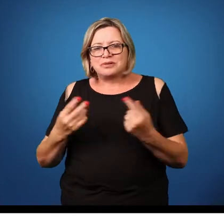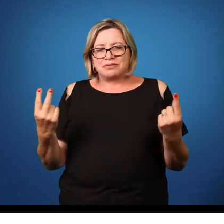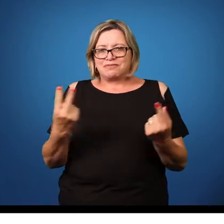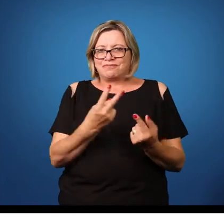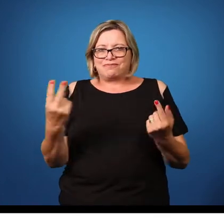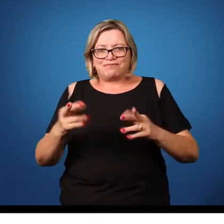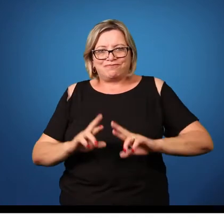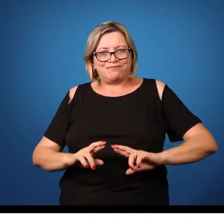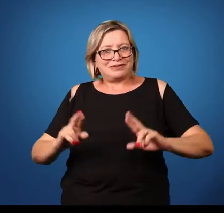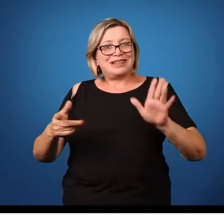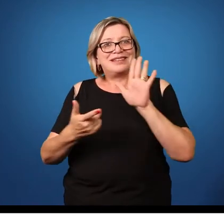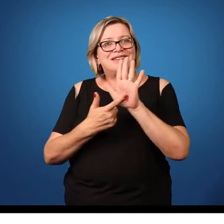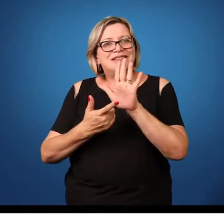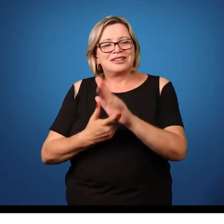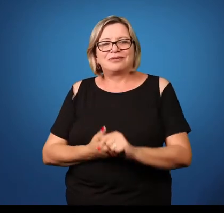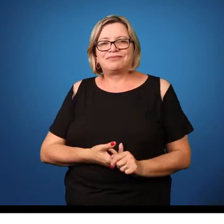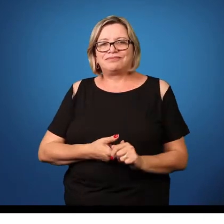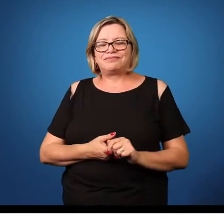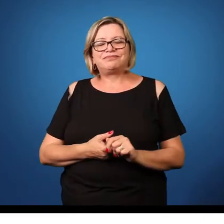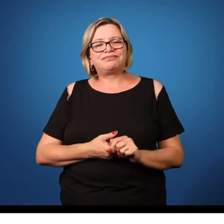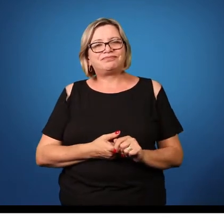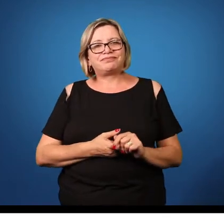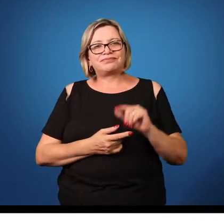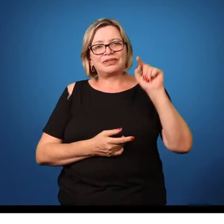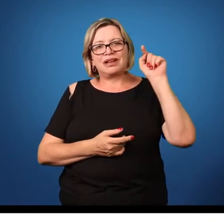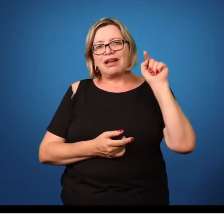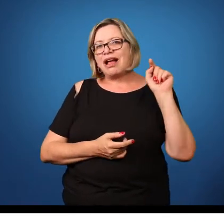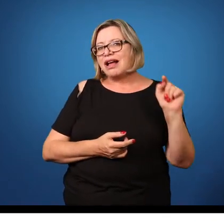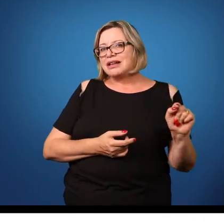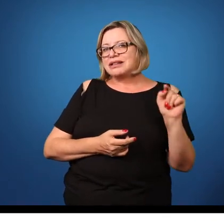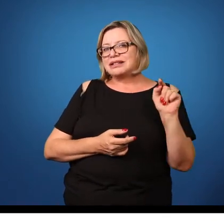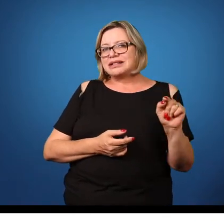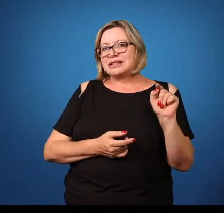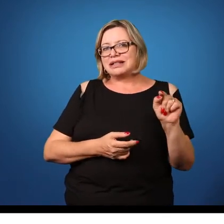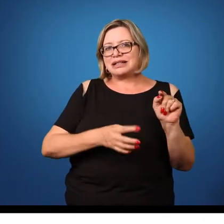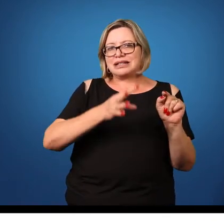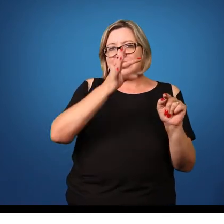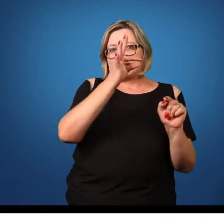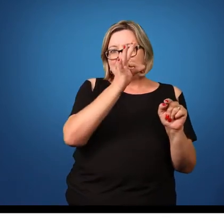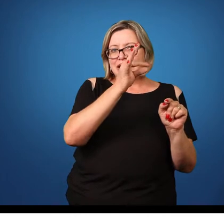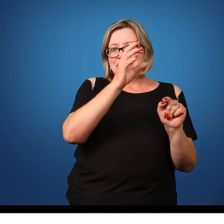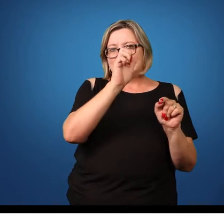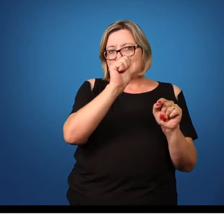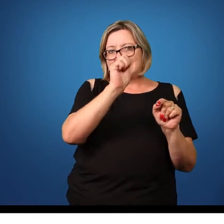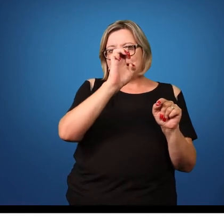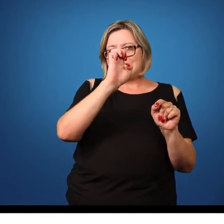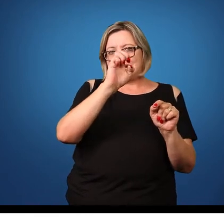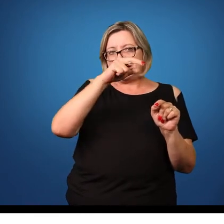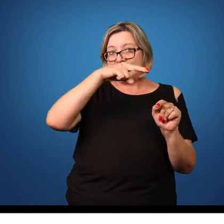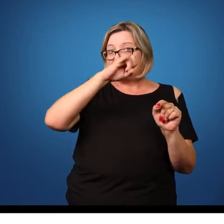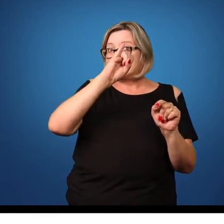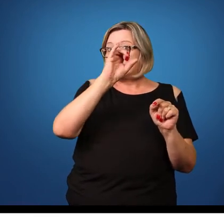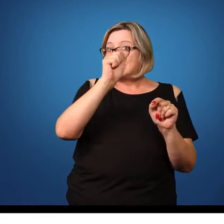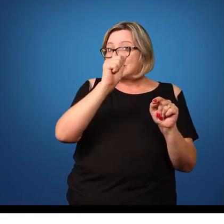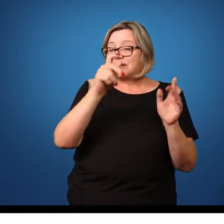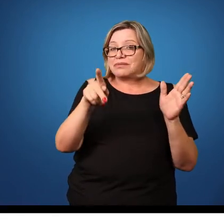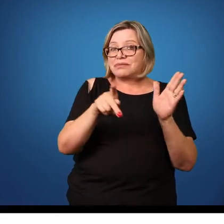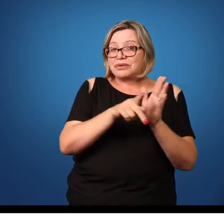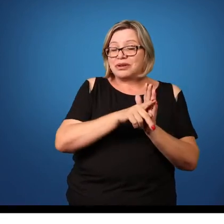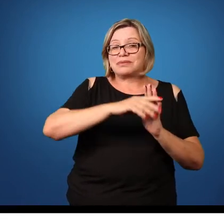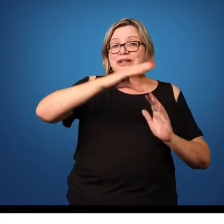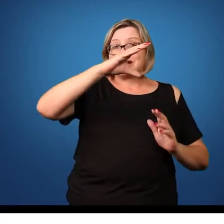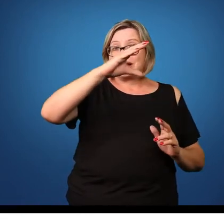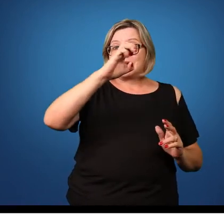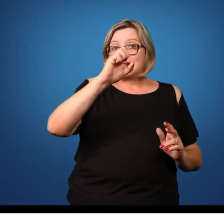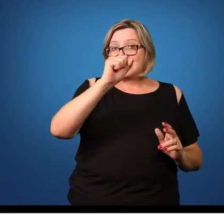da outra. Então, vejam, as tênias, elas fazem parte daquela classe cestoda, que eu